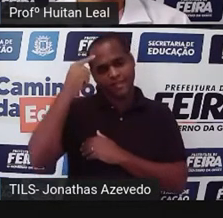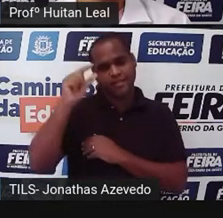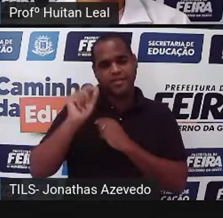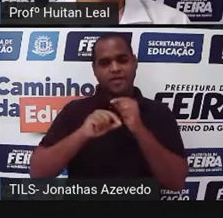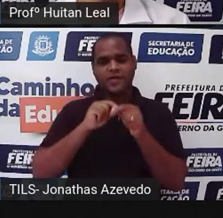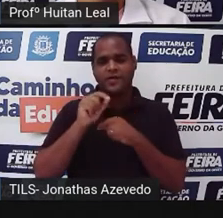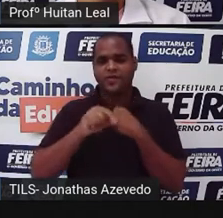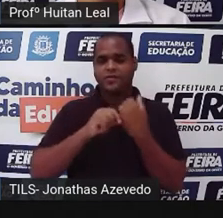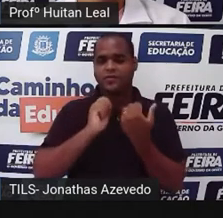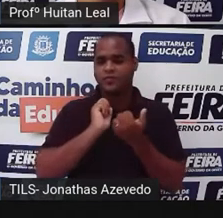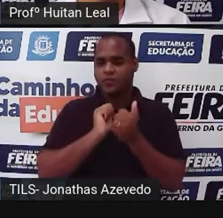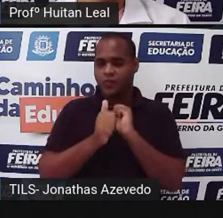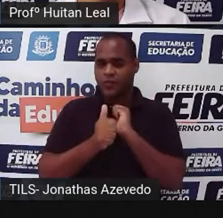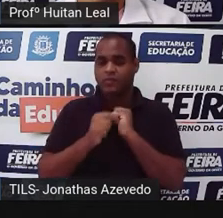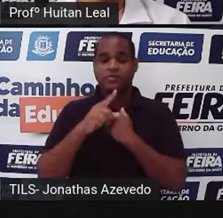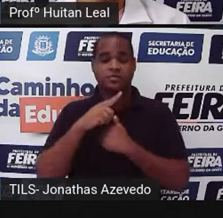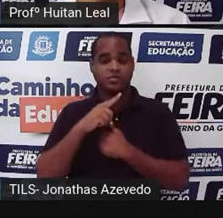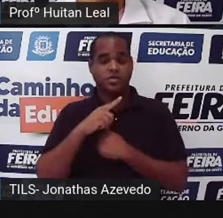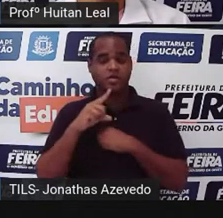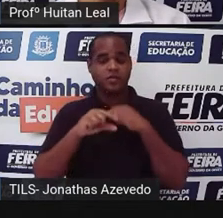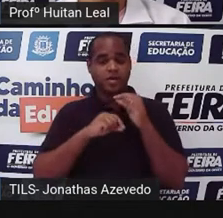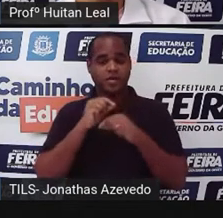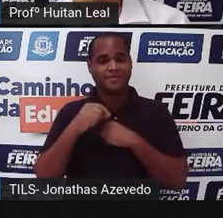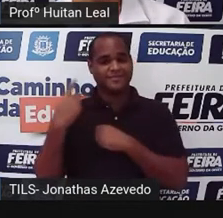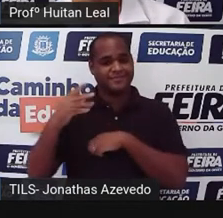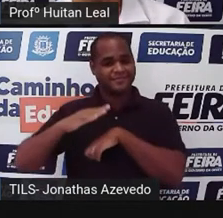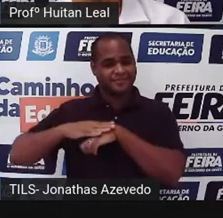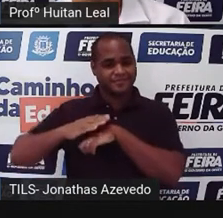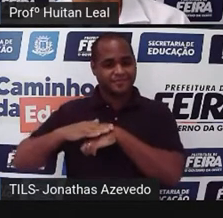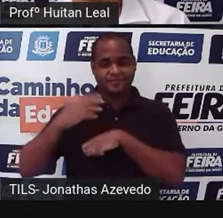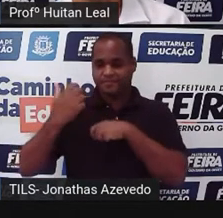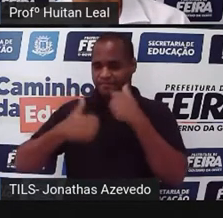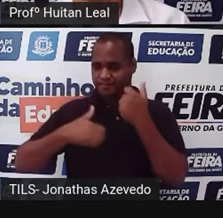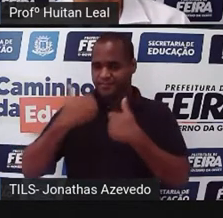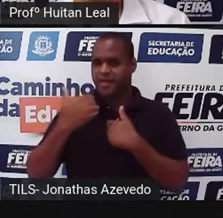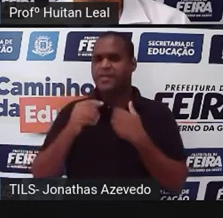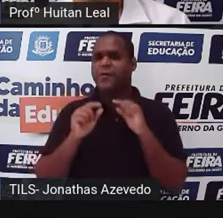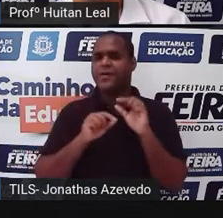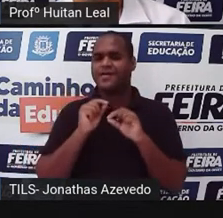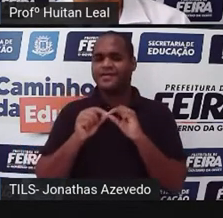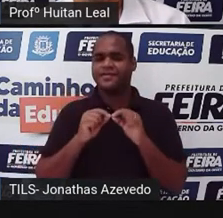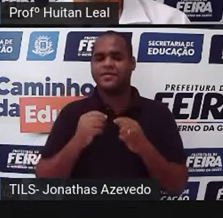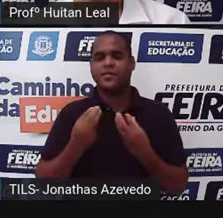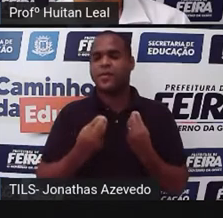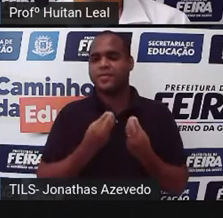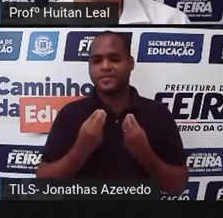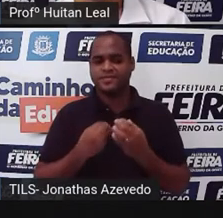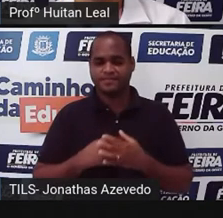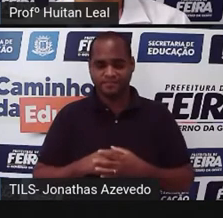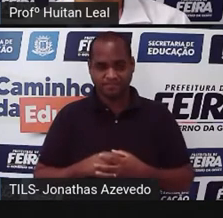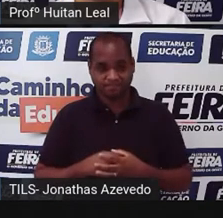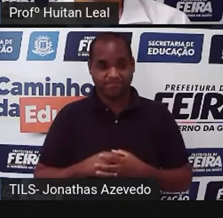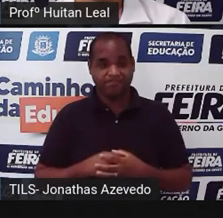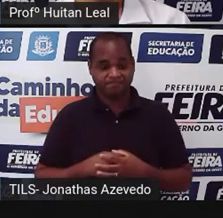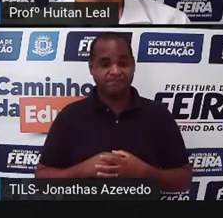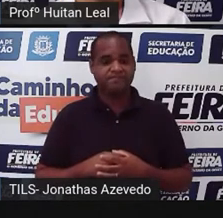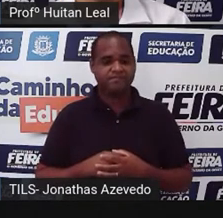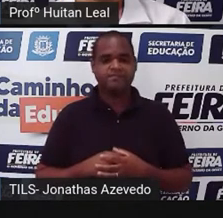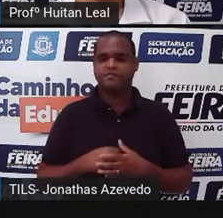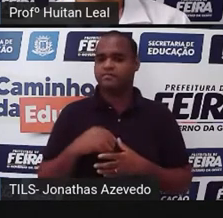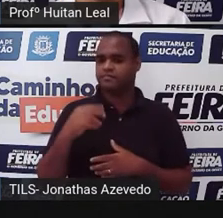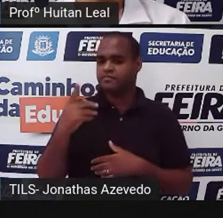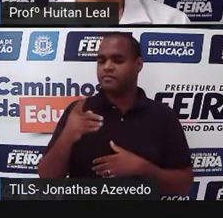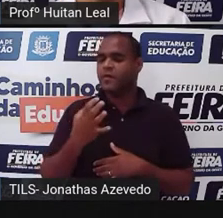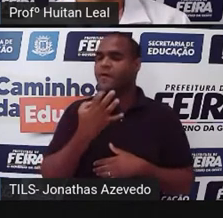o jogo sendo um jogador da partida. Como é que você narraria esse jogo? Já que você não tem